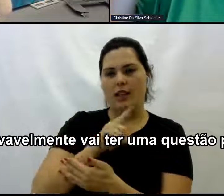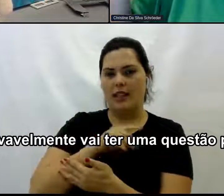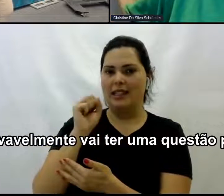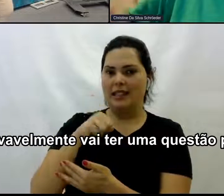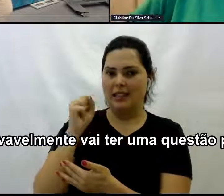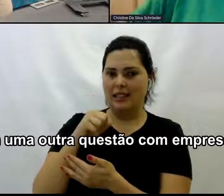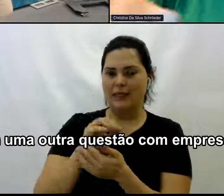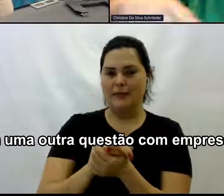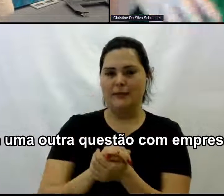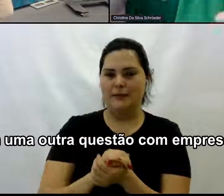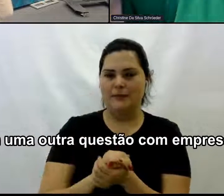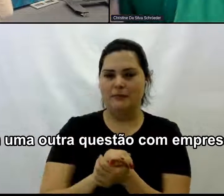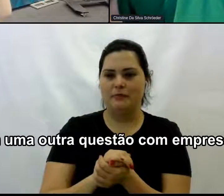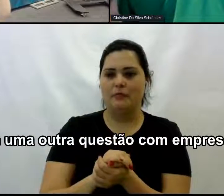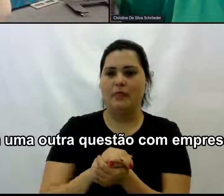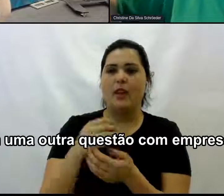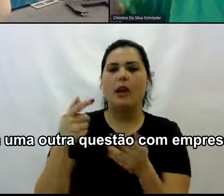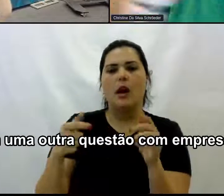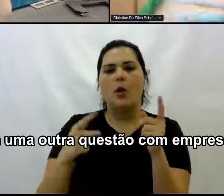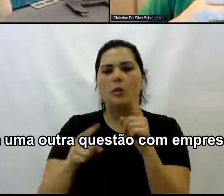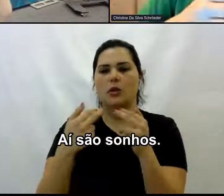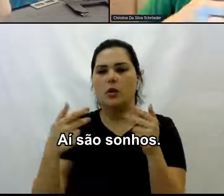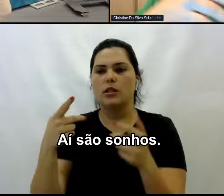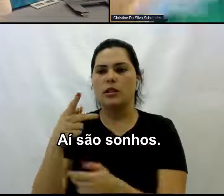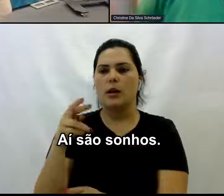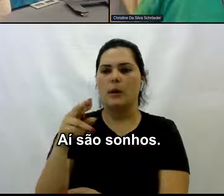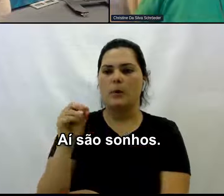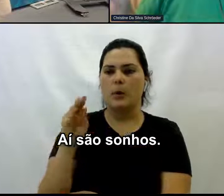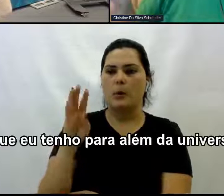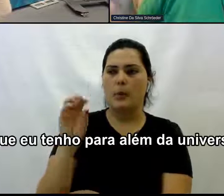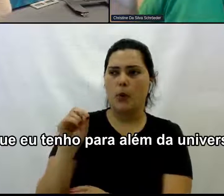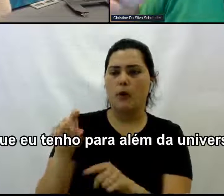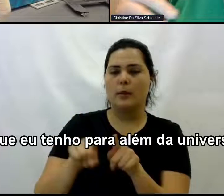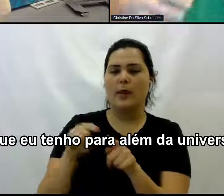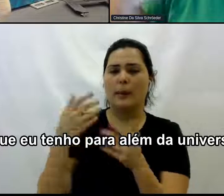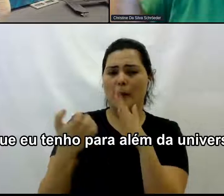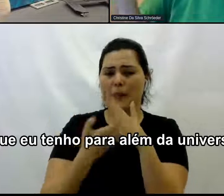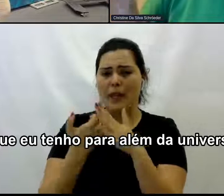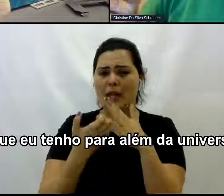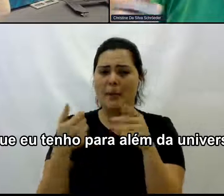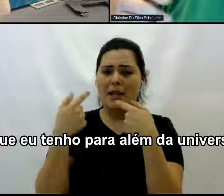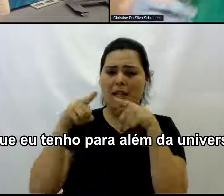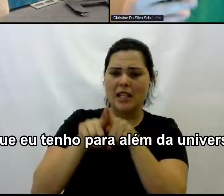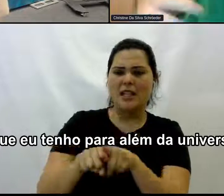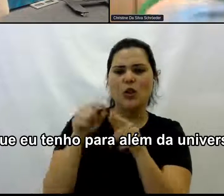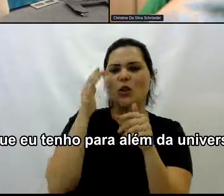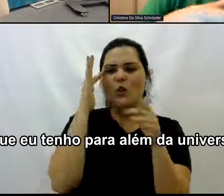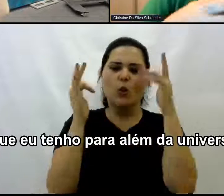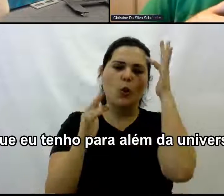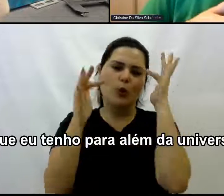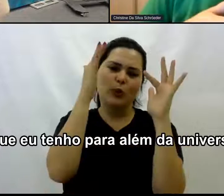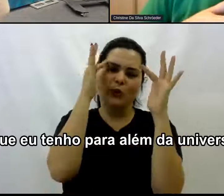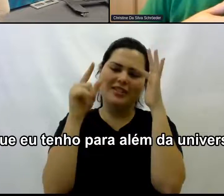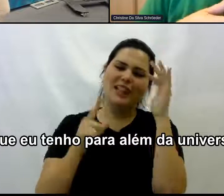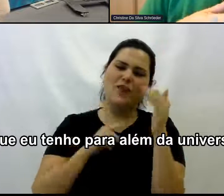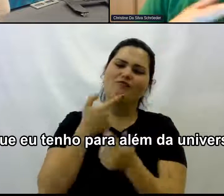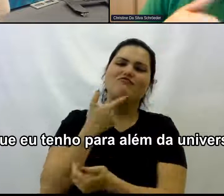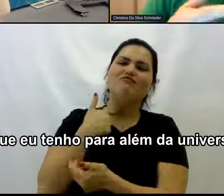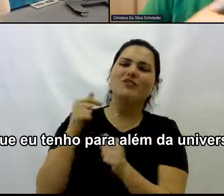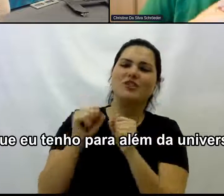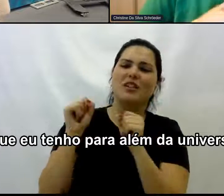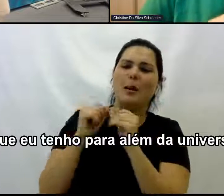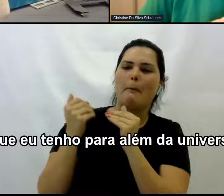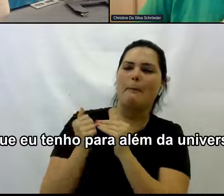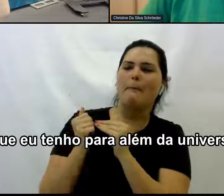Tem uma questão Pro bono Tem uma outra questão Com empresas Aí são sonhos São sonhos Que eu tenho Assim para além Da